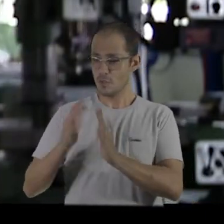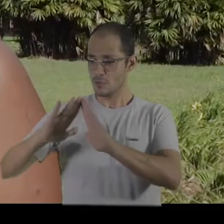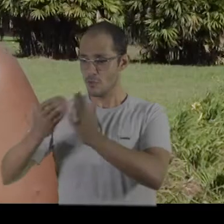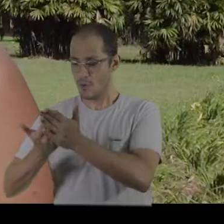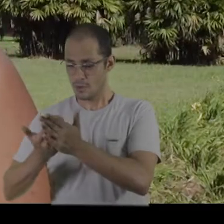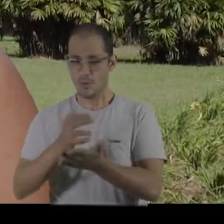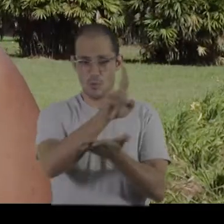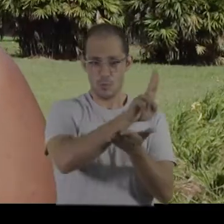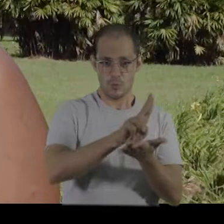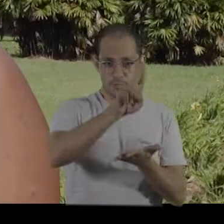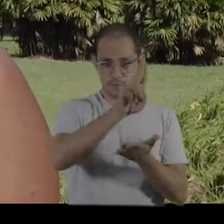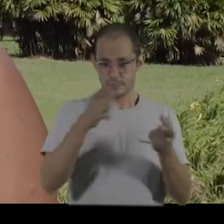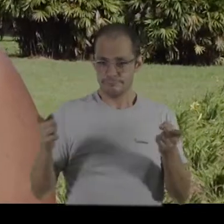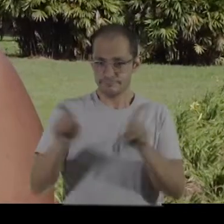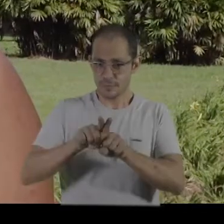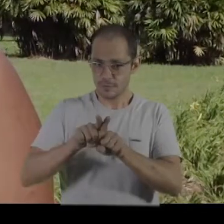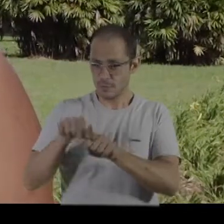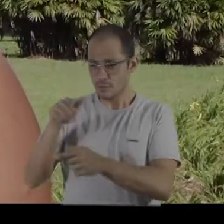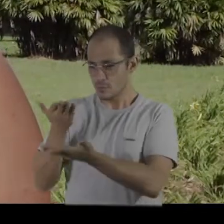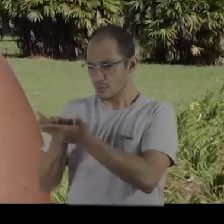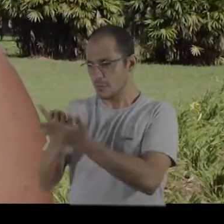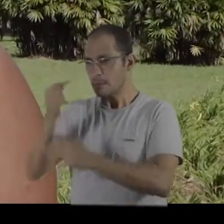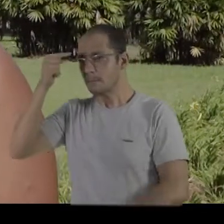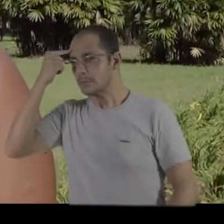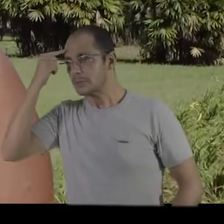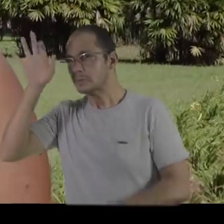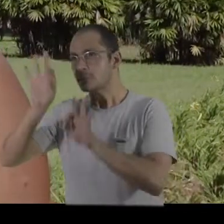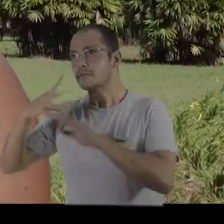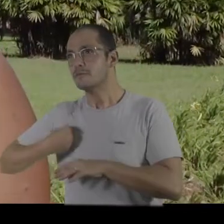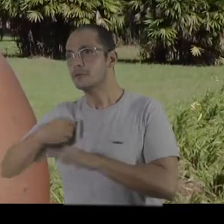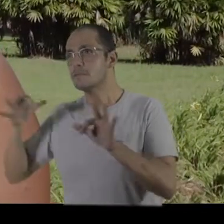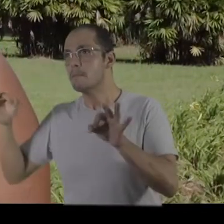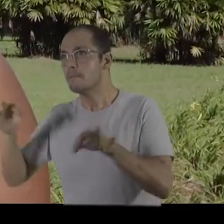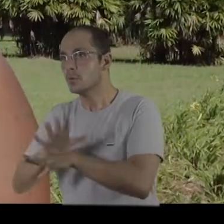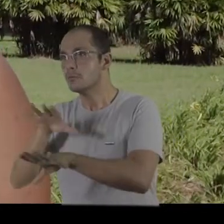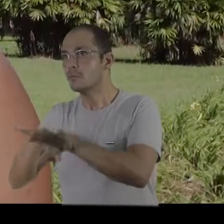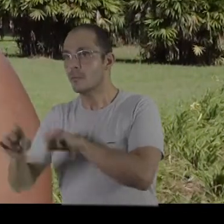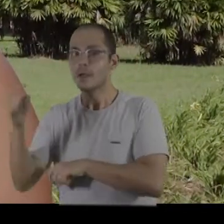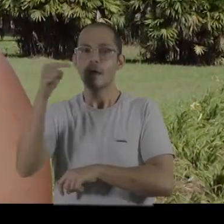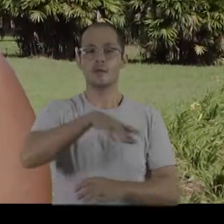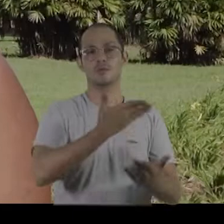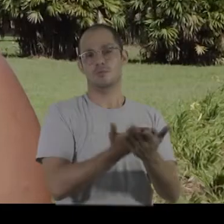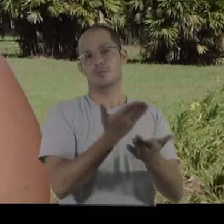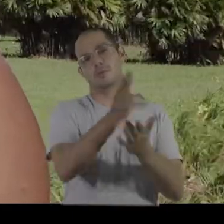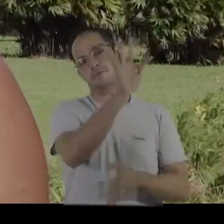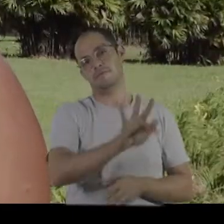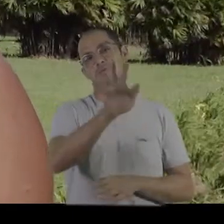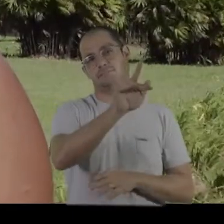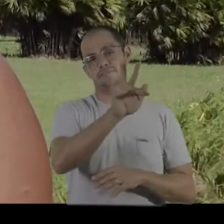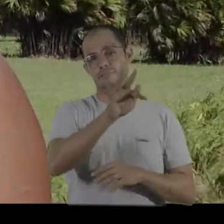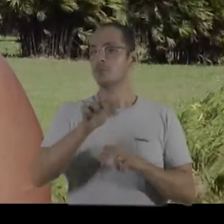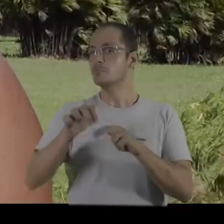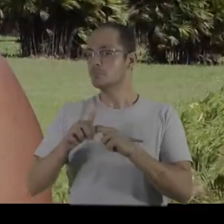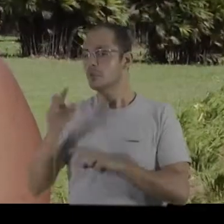dela. Meus filhos estudam em uma escola que é conveniada com a Rural, então eles já fazem o projeto de vida deles, sair da escola e